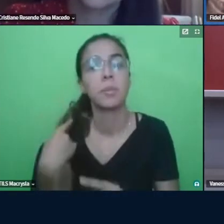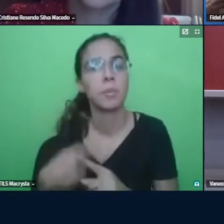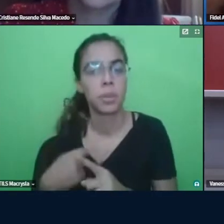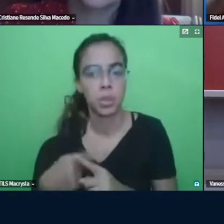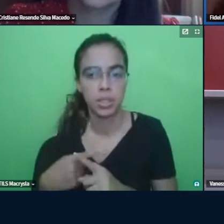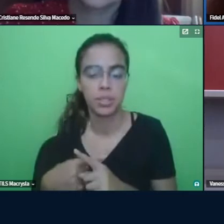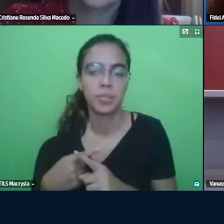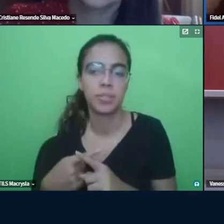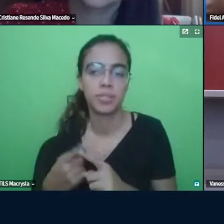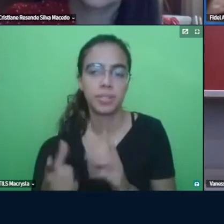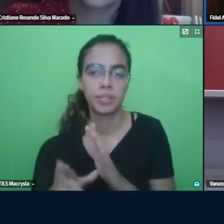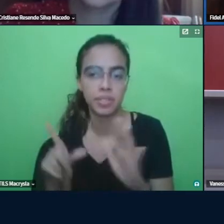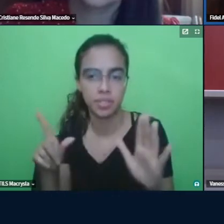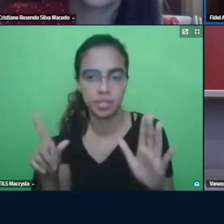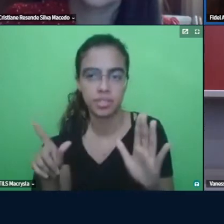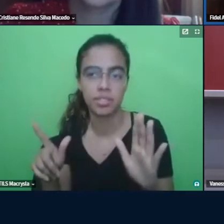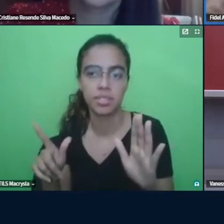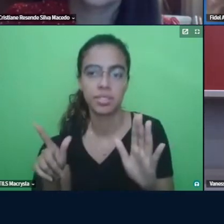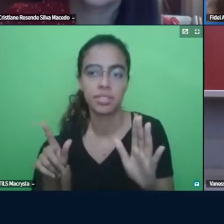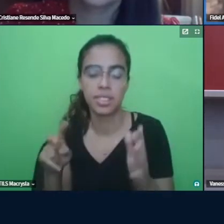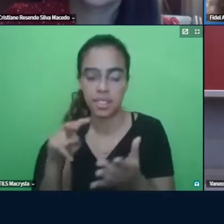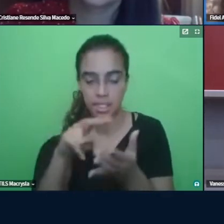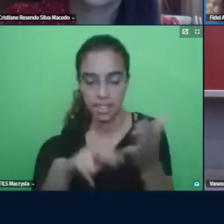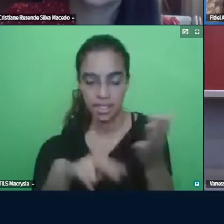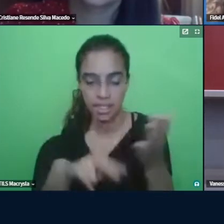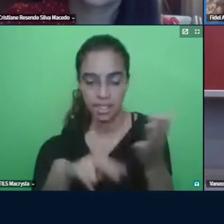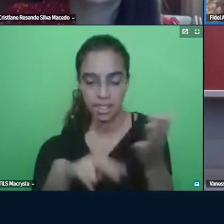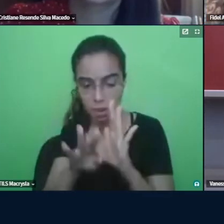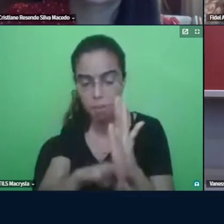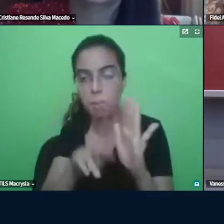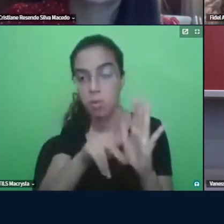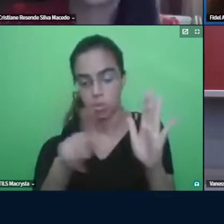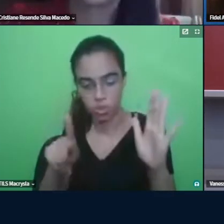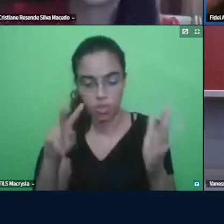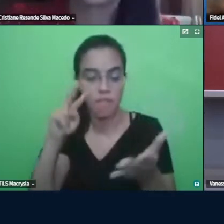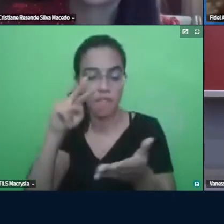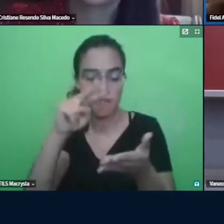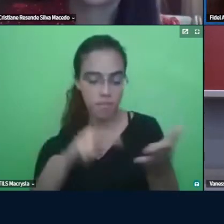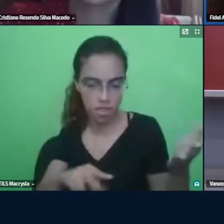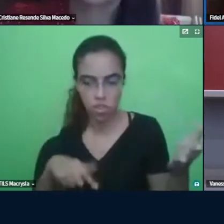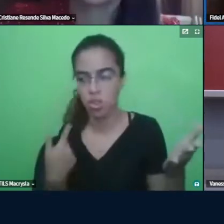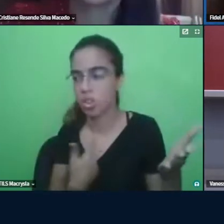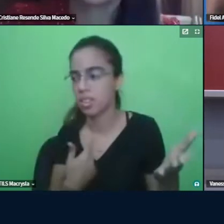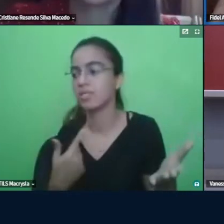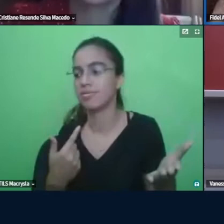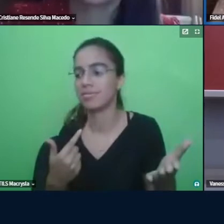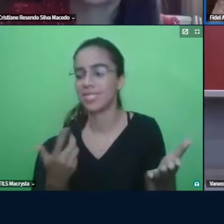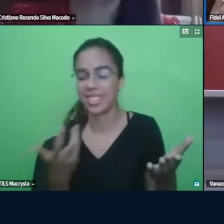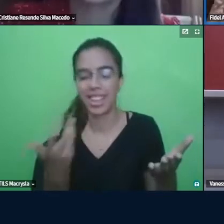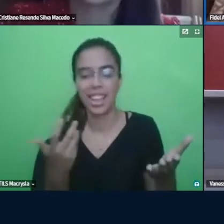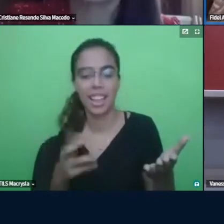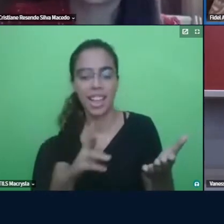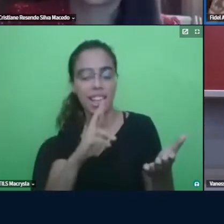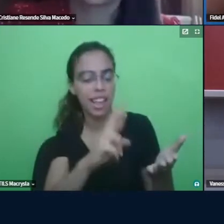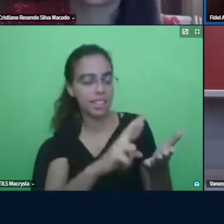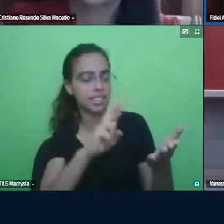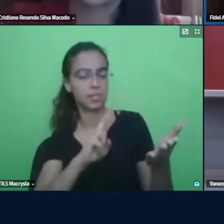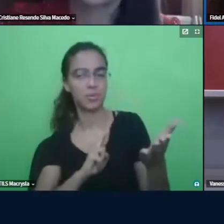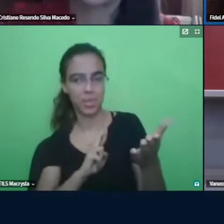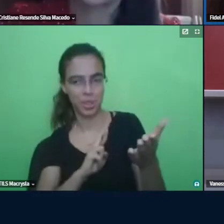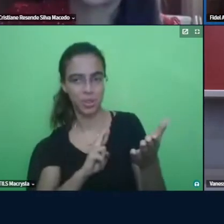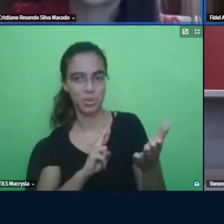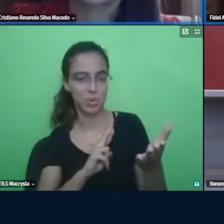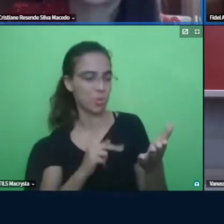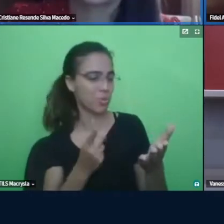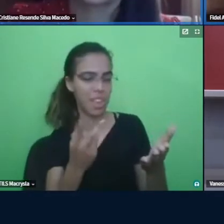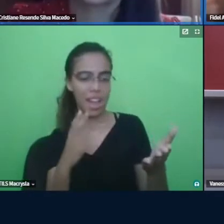gente lê textos para professores a gente espera alguma coisa pronta a gente espera uma receita a gente espera um dois